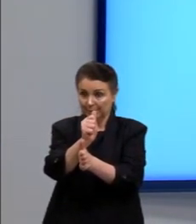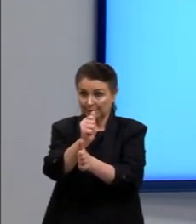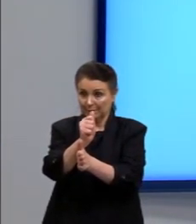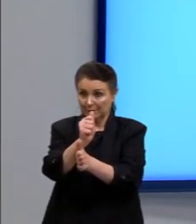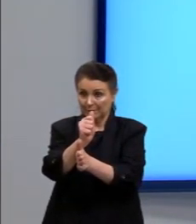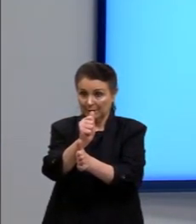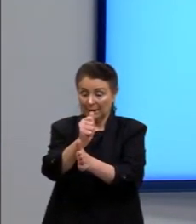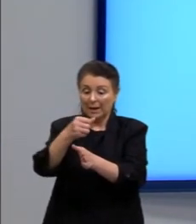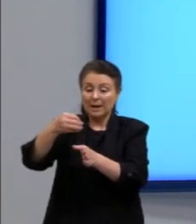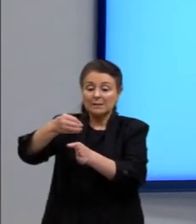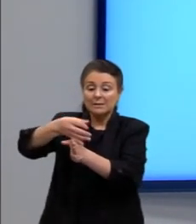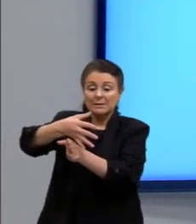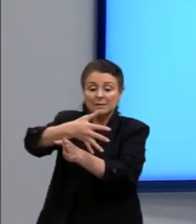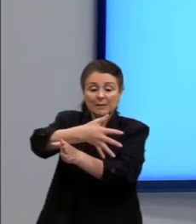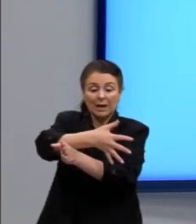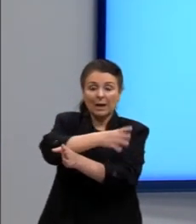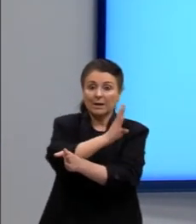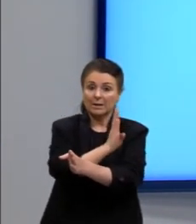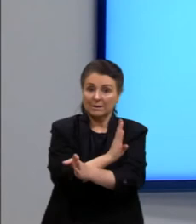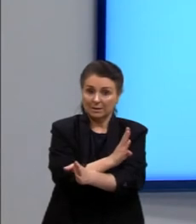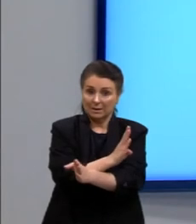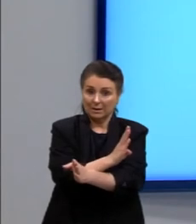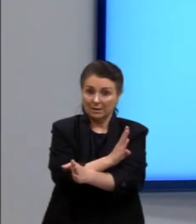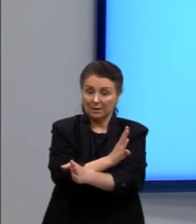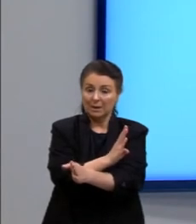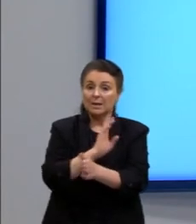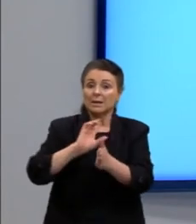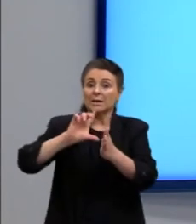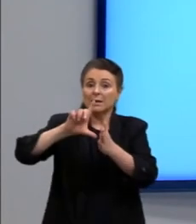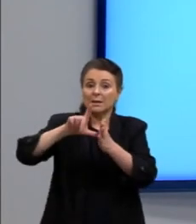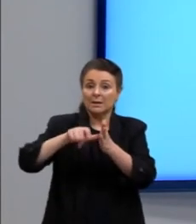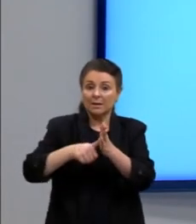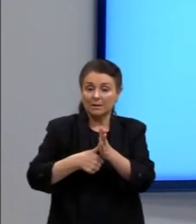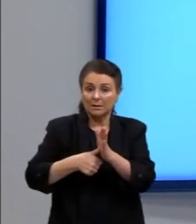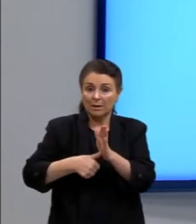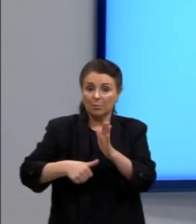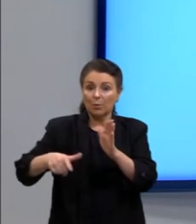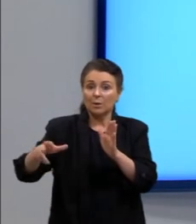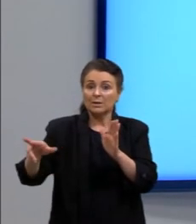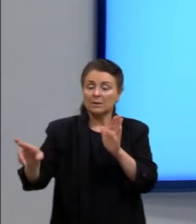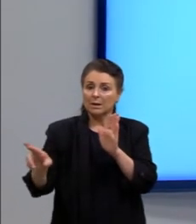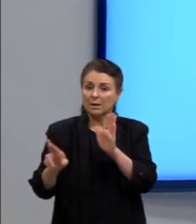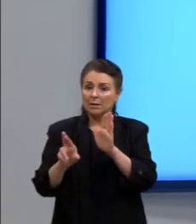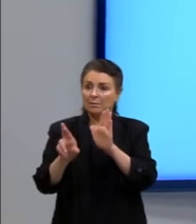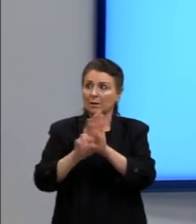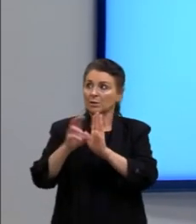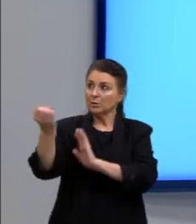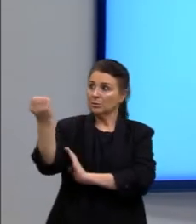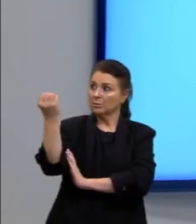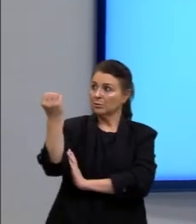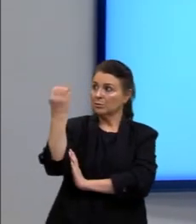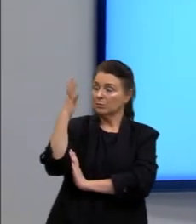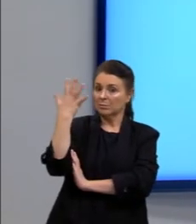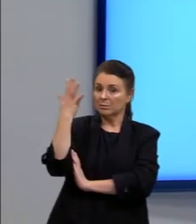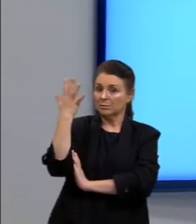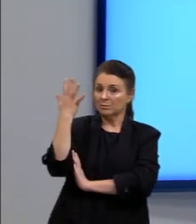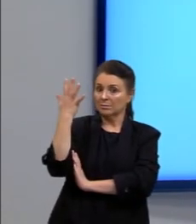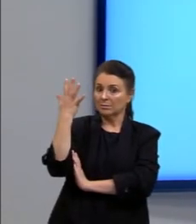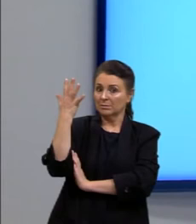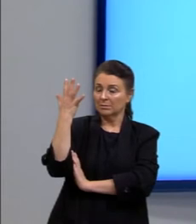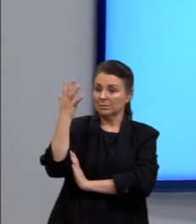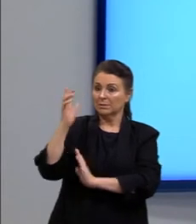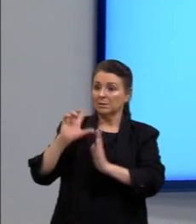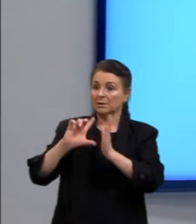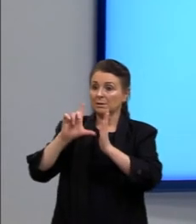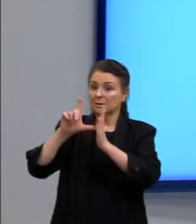porque ela vai sair, né? E após, ele vai ser refletido por um espelho. Tem um espelho aqui embaixo. E